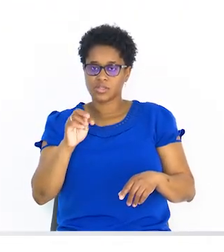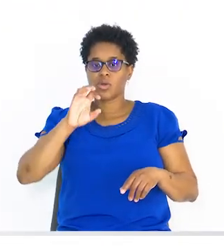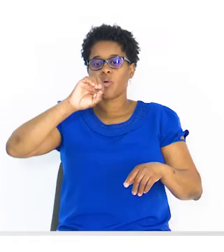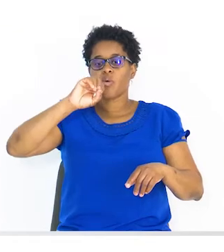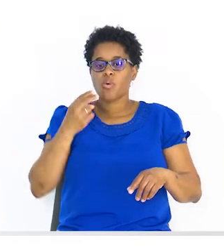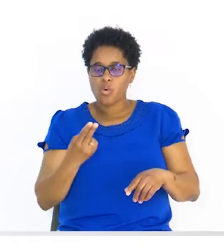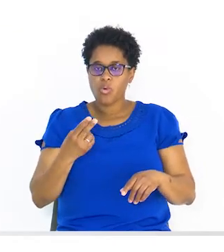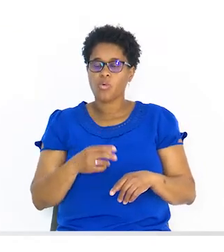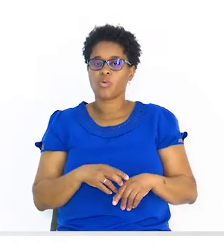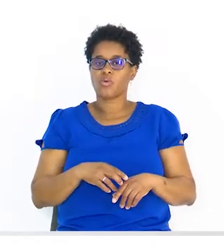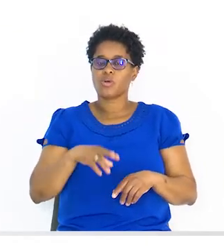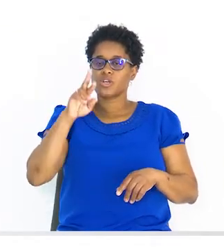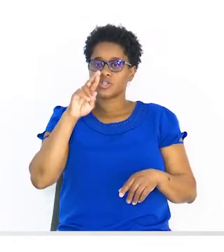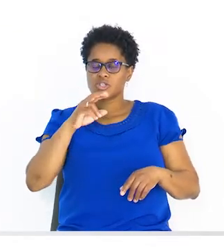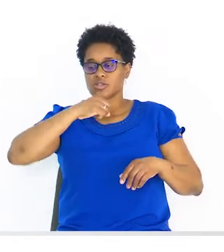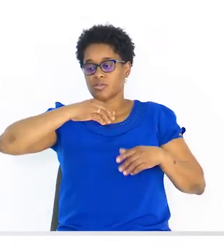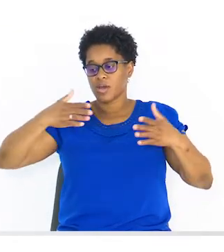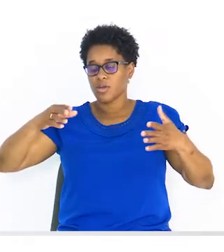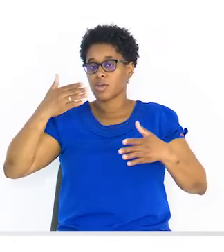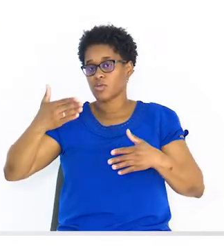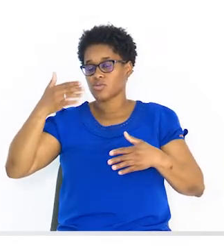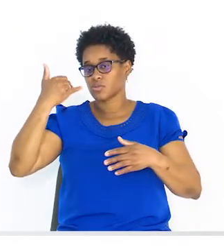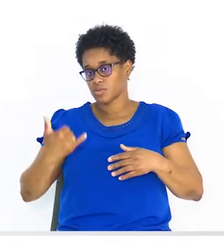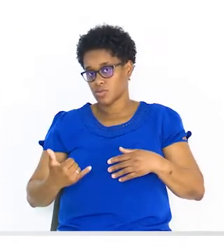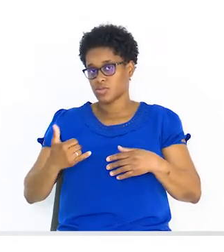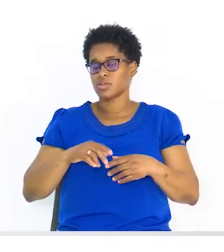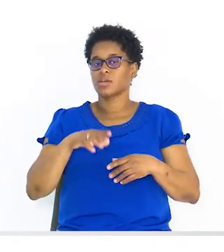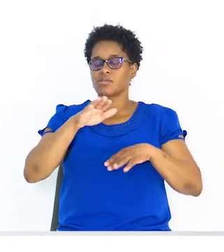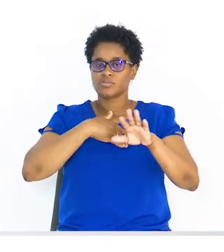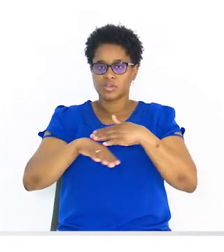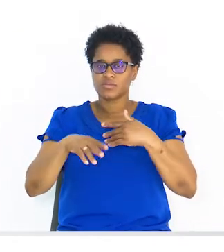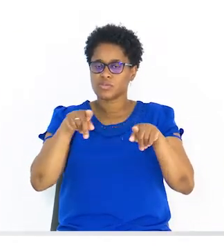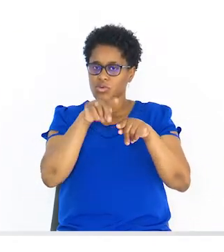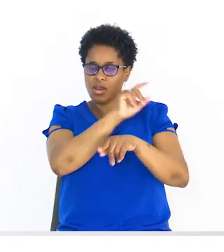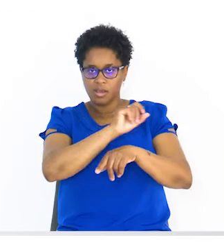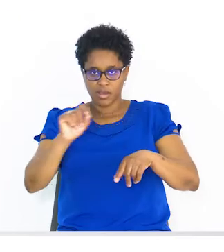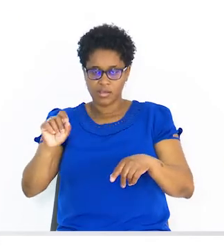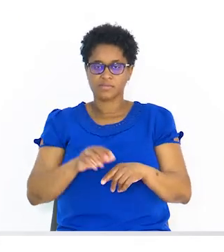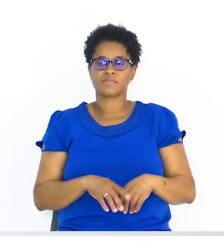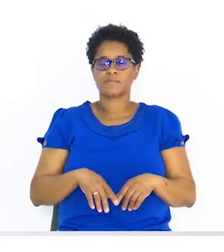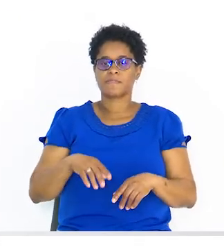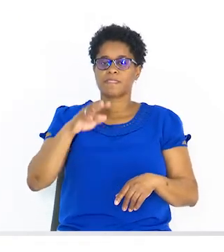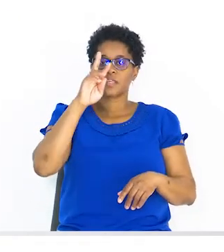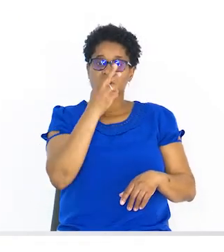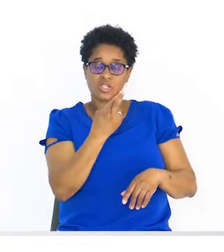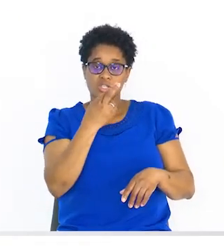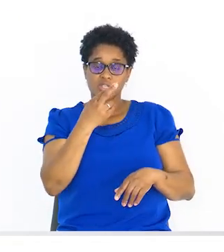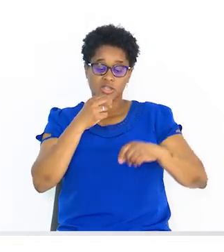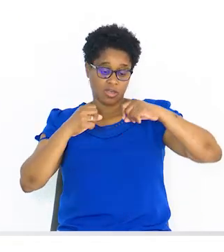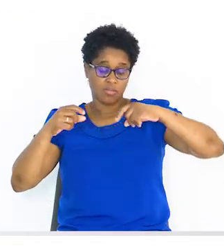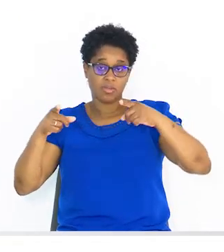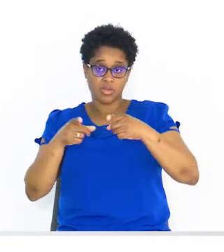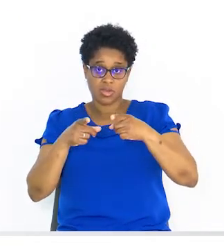ou x maior que 1 sobre 2. Vamos representar na mesma reta. x menor ou igual que